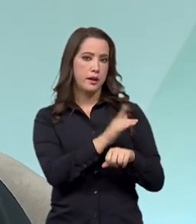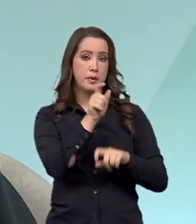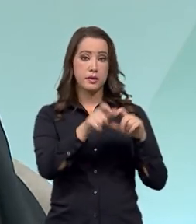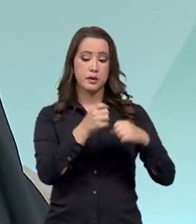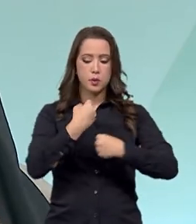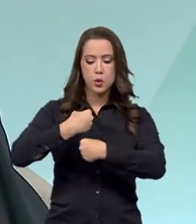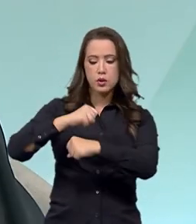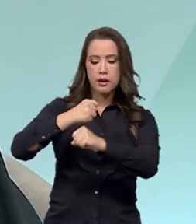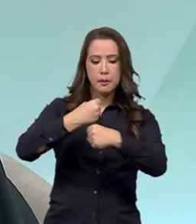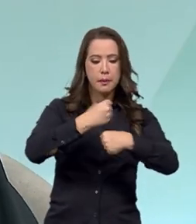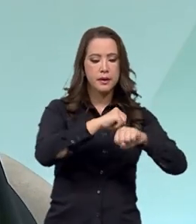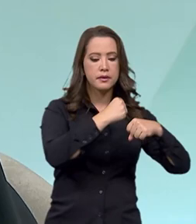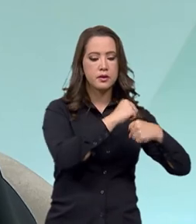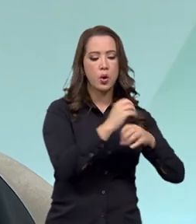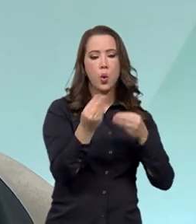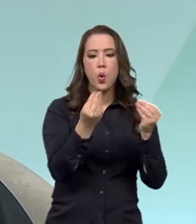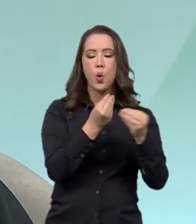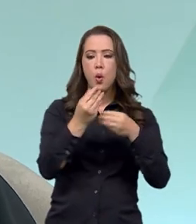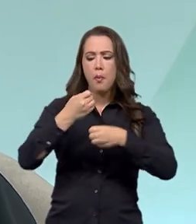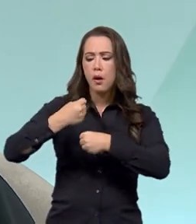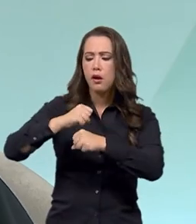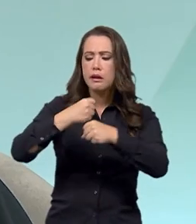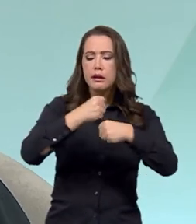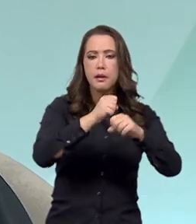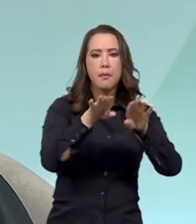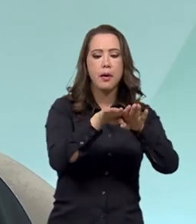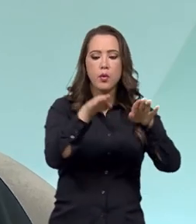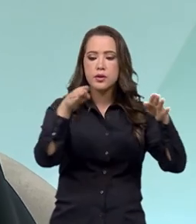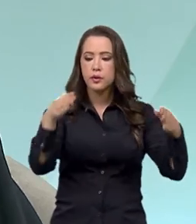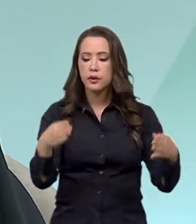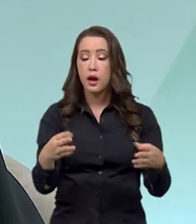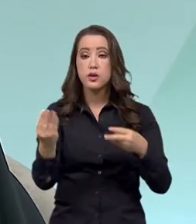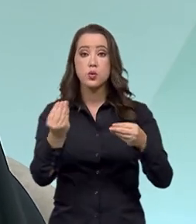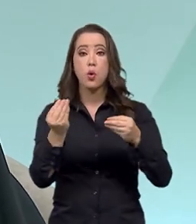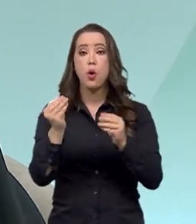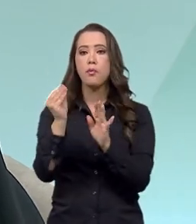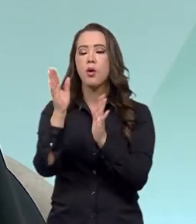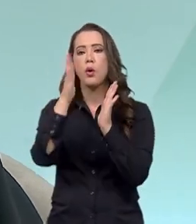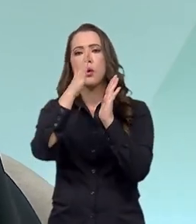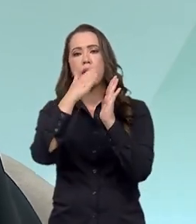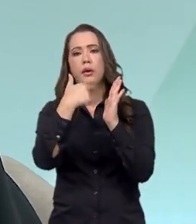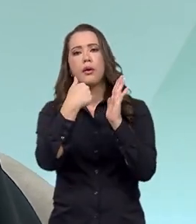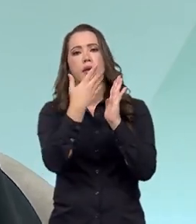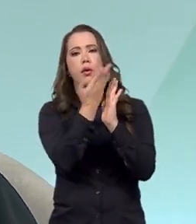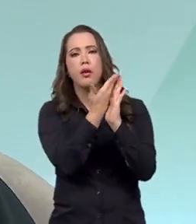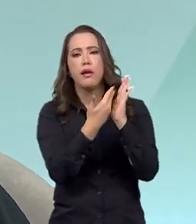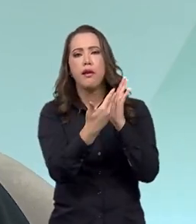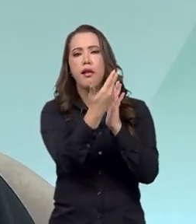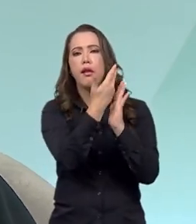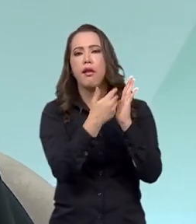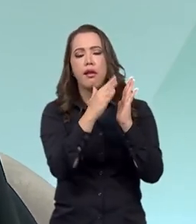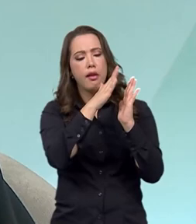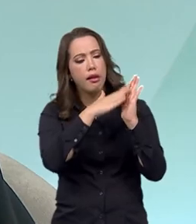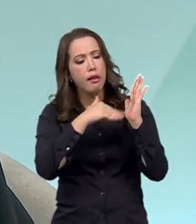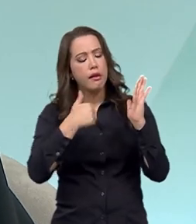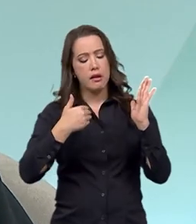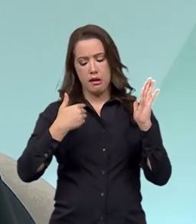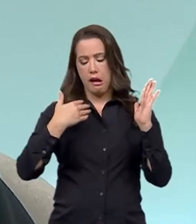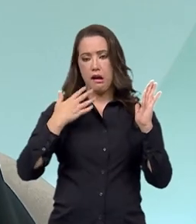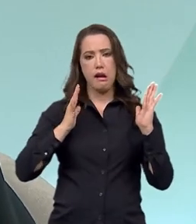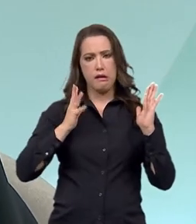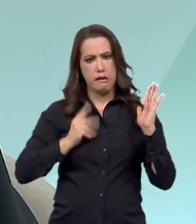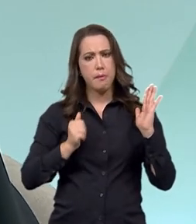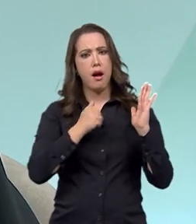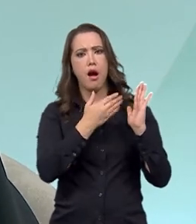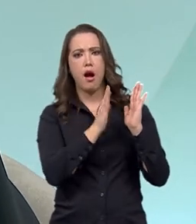limpeza, de como limpar os altares, limpar as imagens, né? Porque a gente entende que uma boa manutenção, ela gera